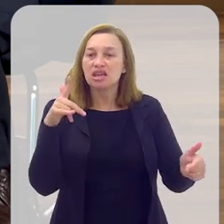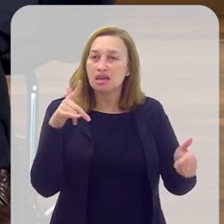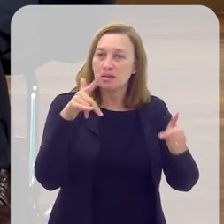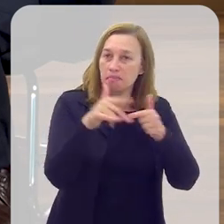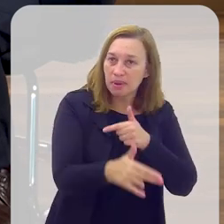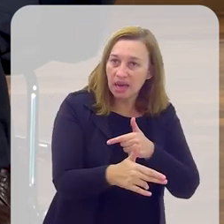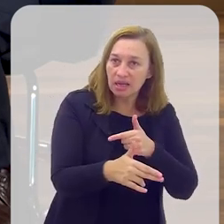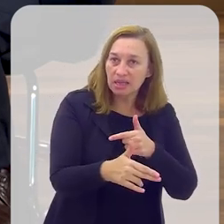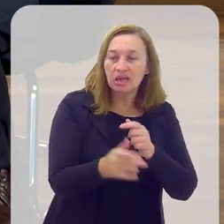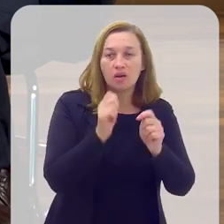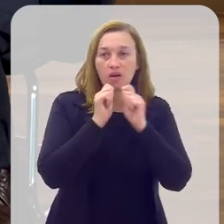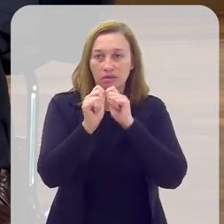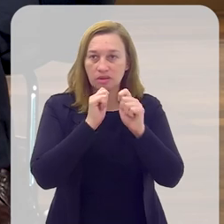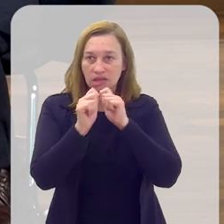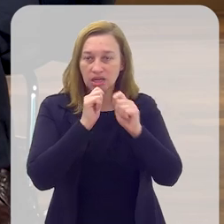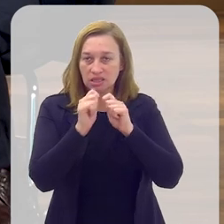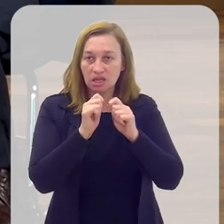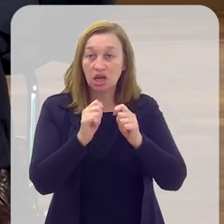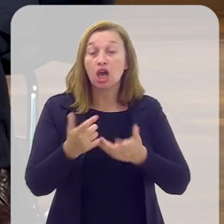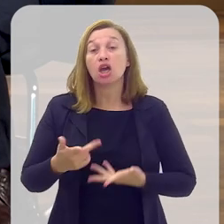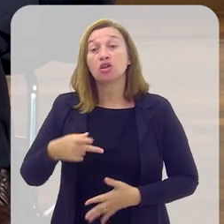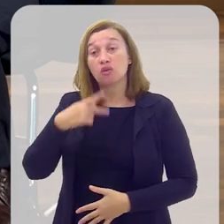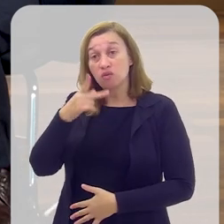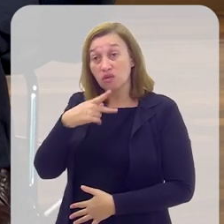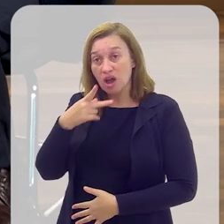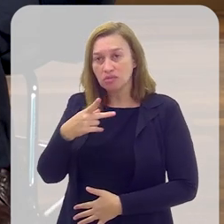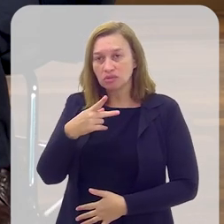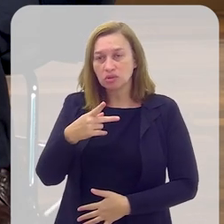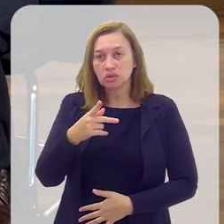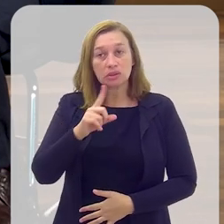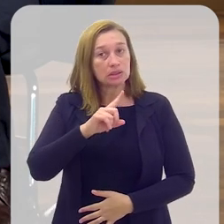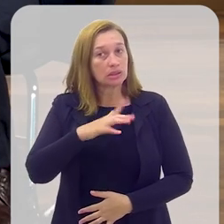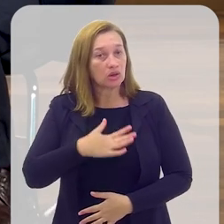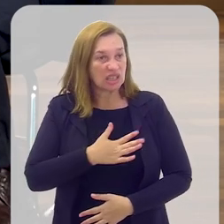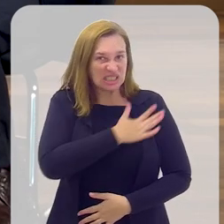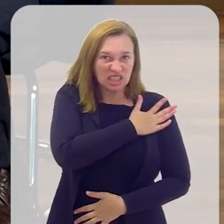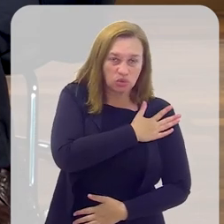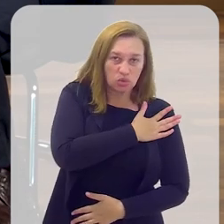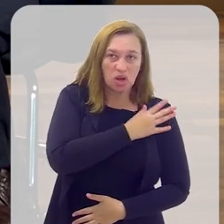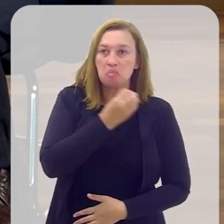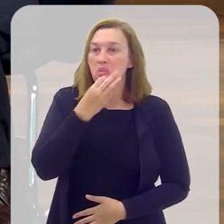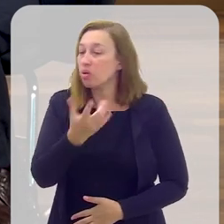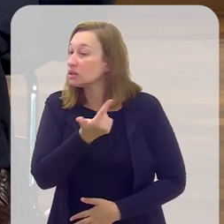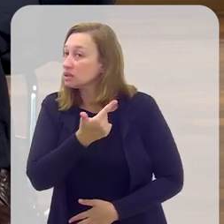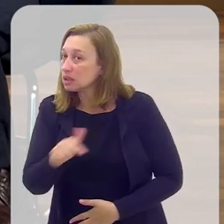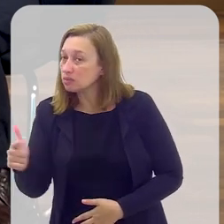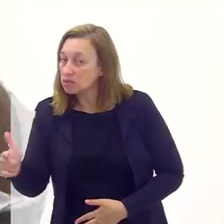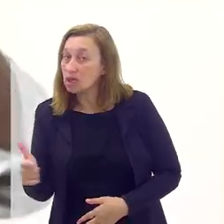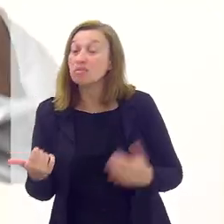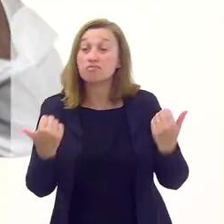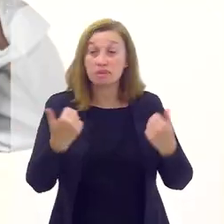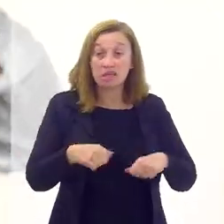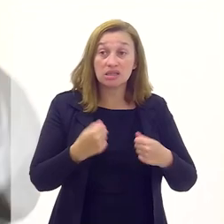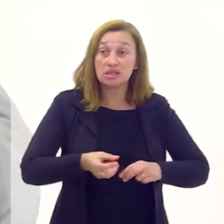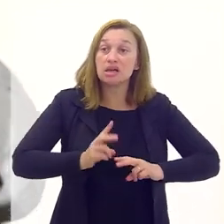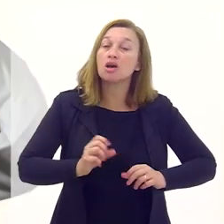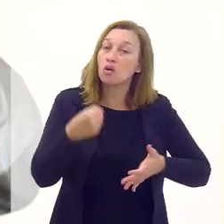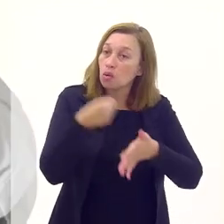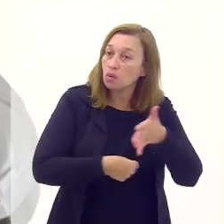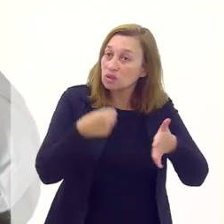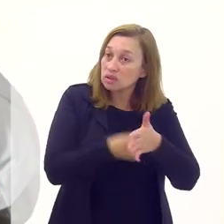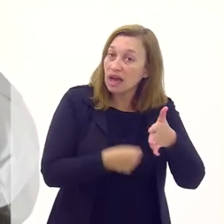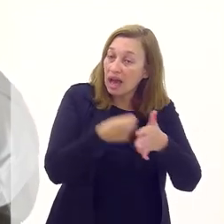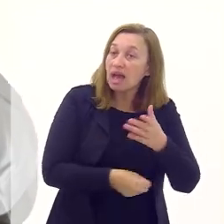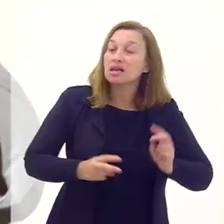da imprensa, dos oposicionistas. Então, sou daqueles que dizem que não há ditadura boa. E a gente tem que sempre